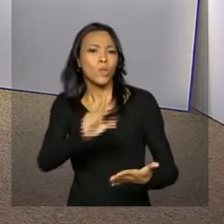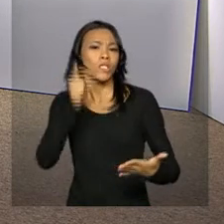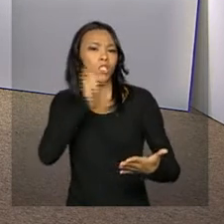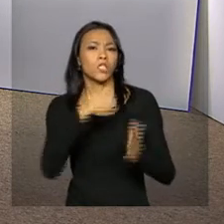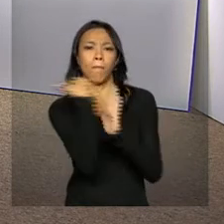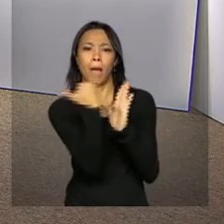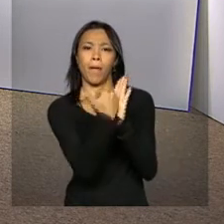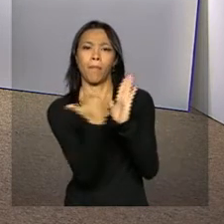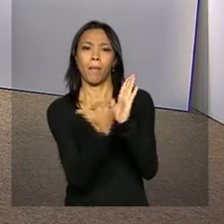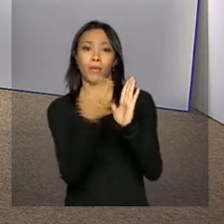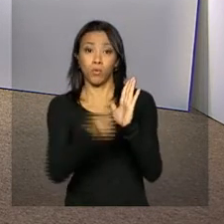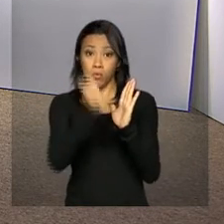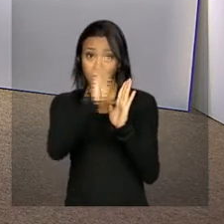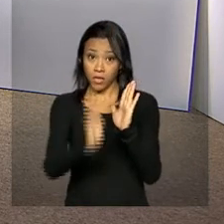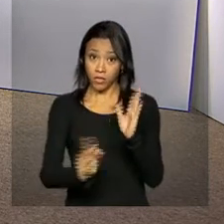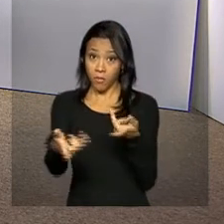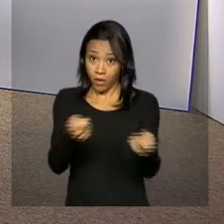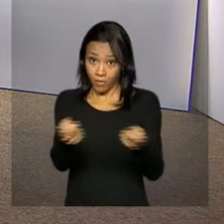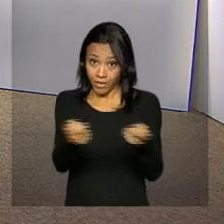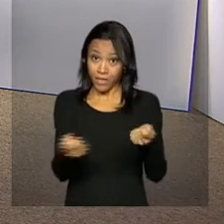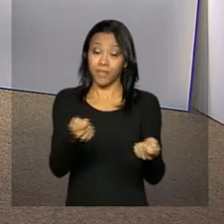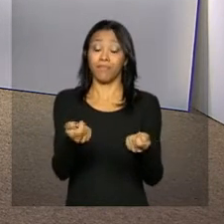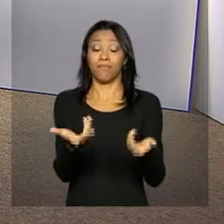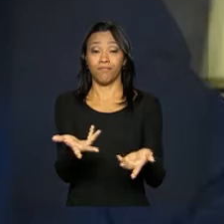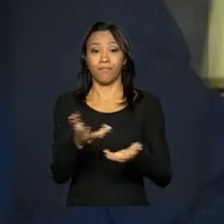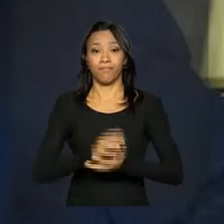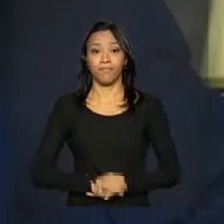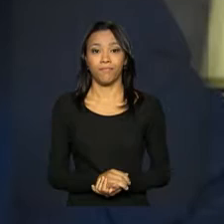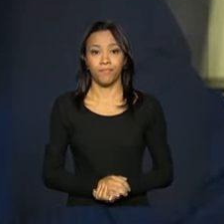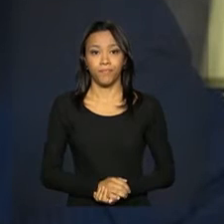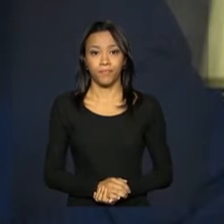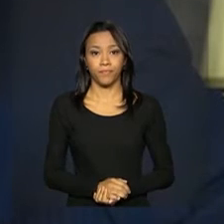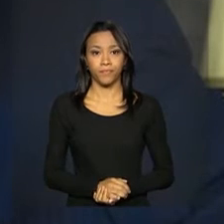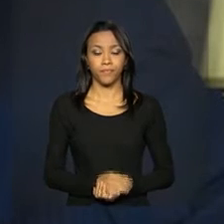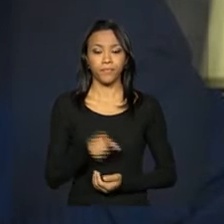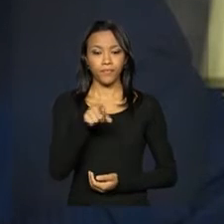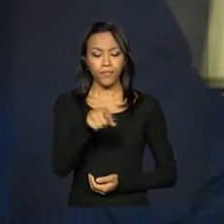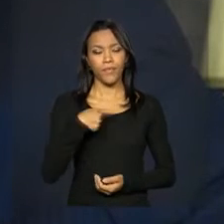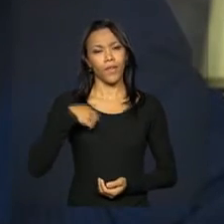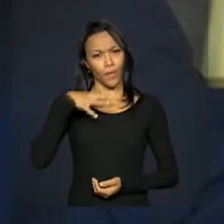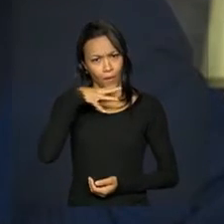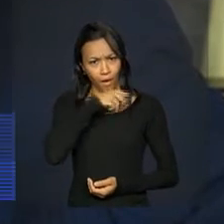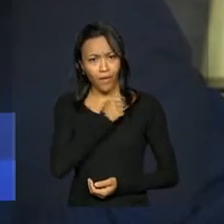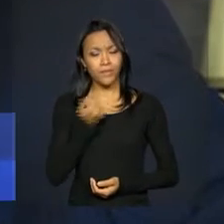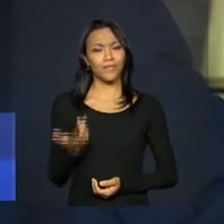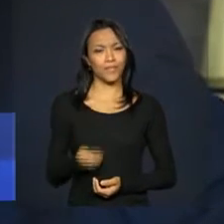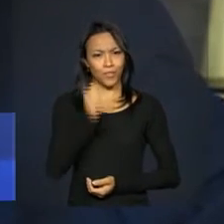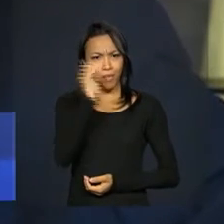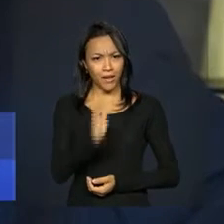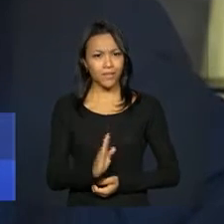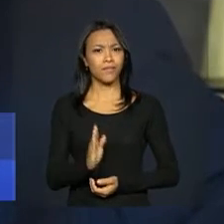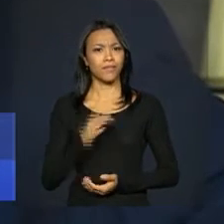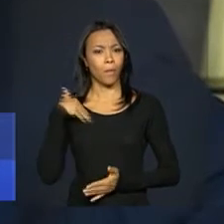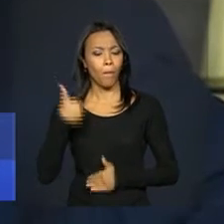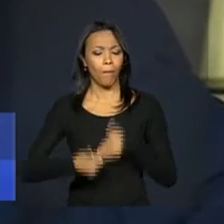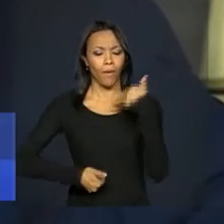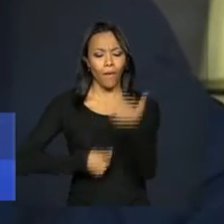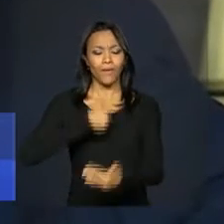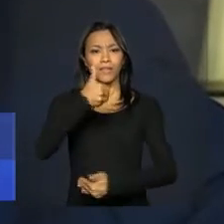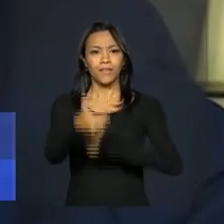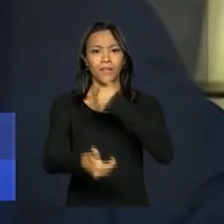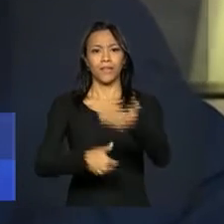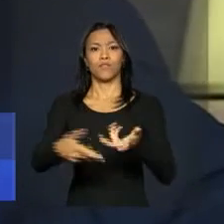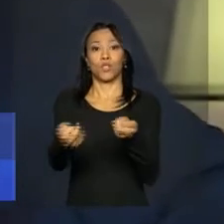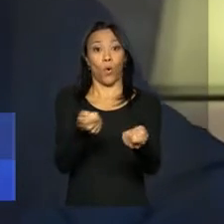pelo Brasil para o reequilíbrio fiscal. O Brasil está num processo de reequilíbrio da sua